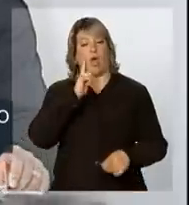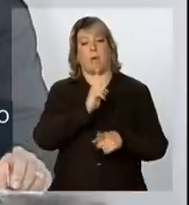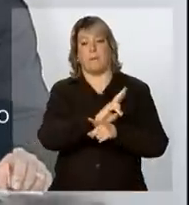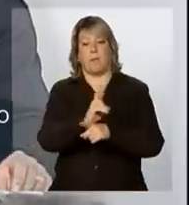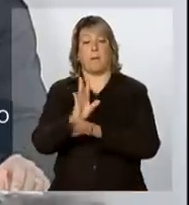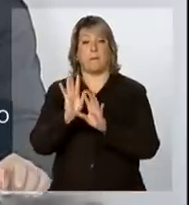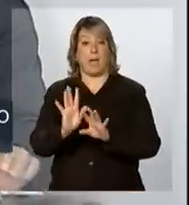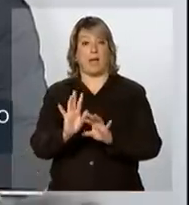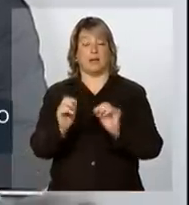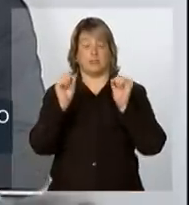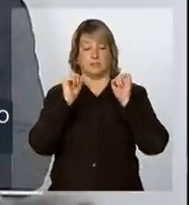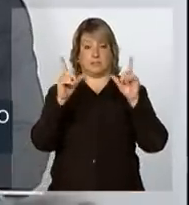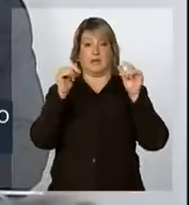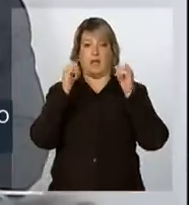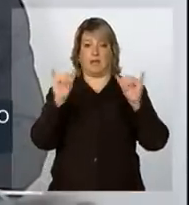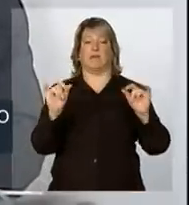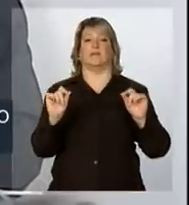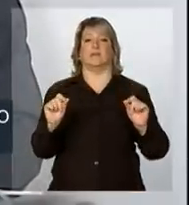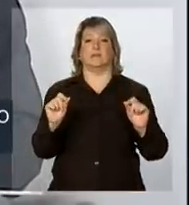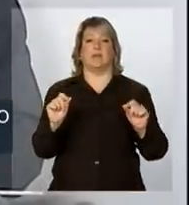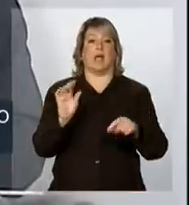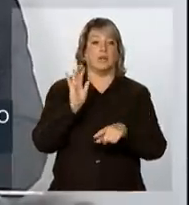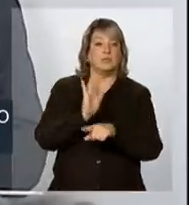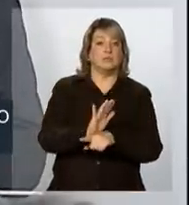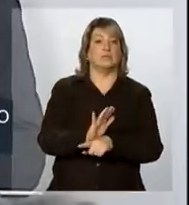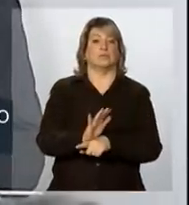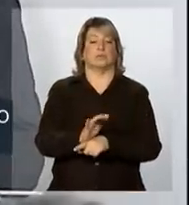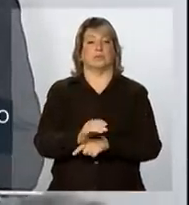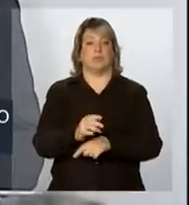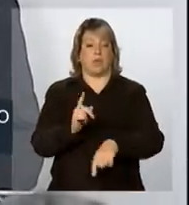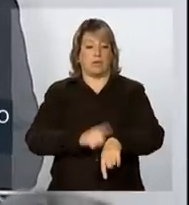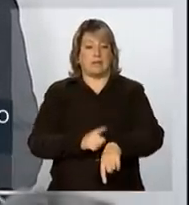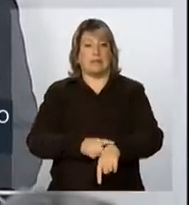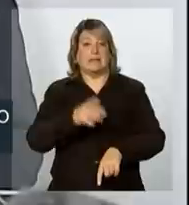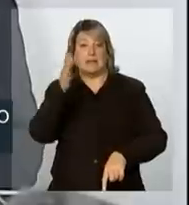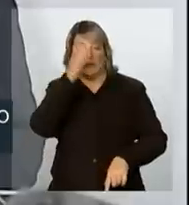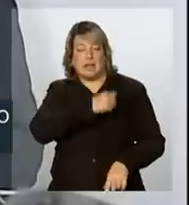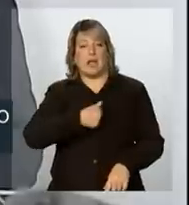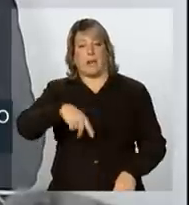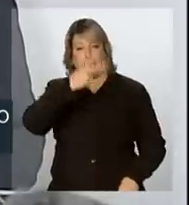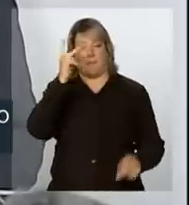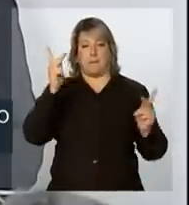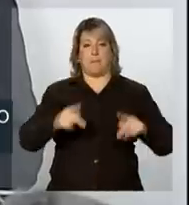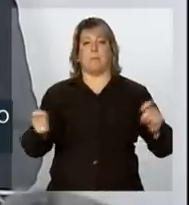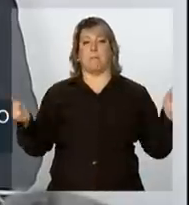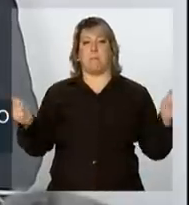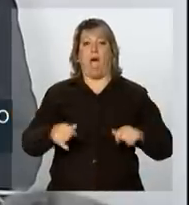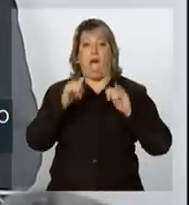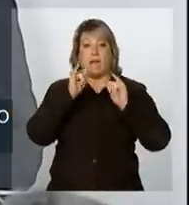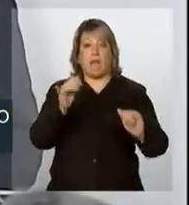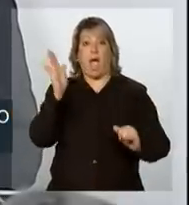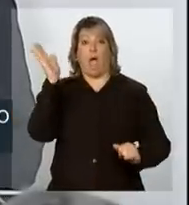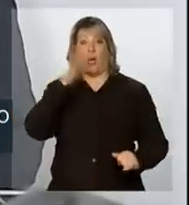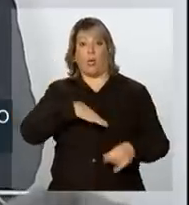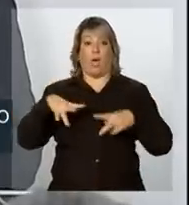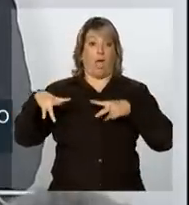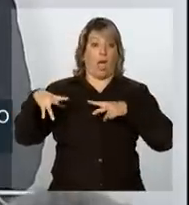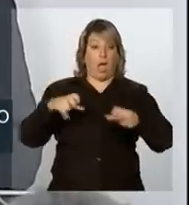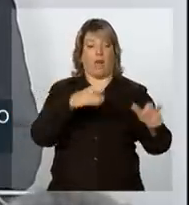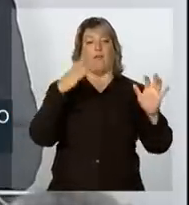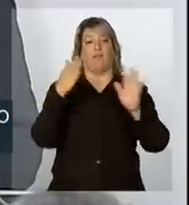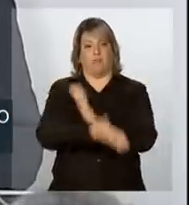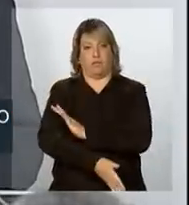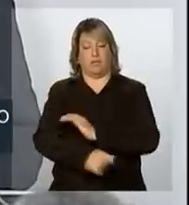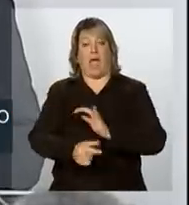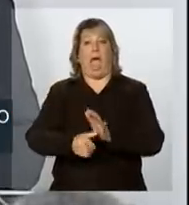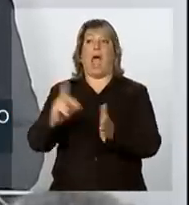em tempo oportuno, no sentido de que as populações possam ser avisadas e alertadas